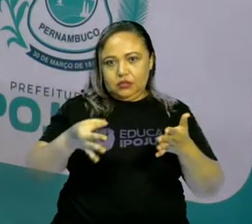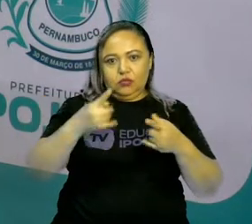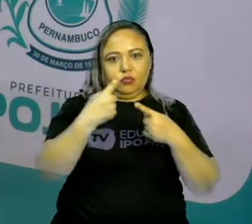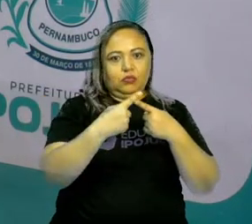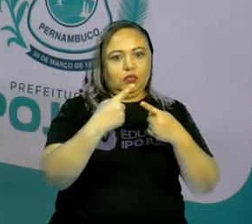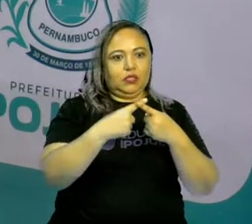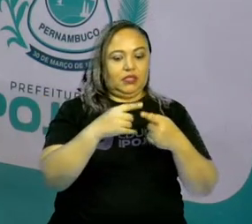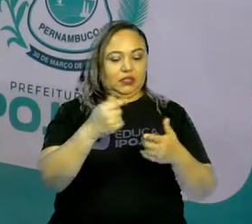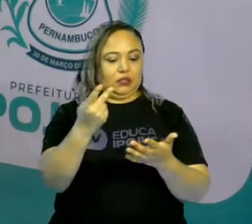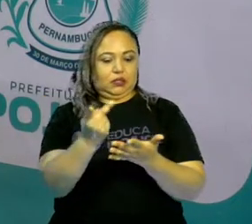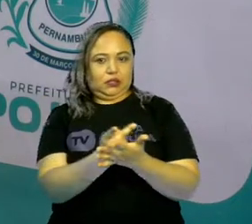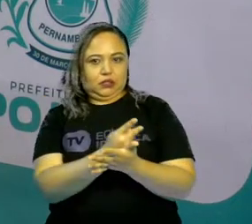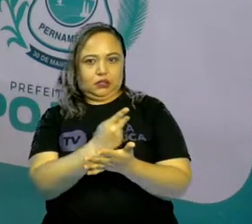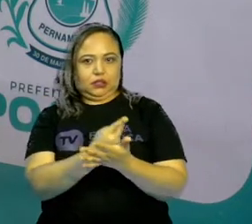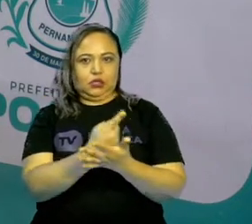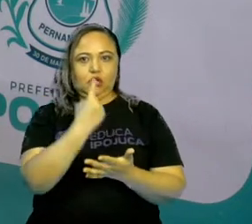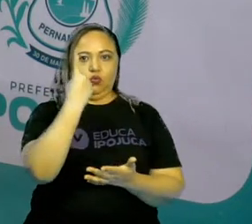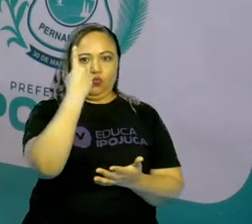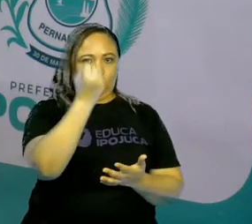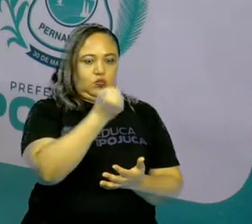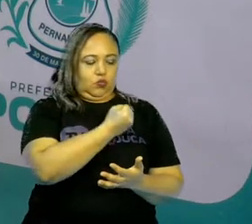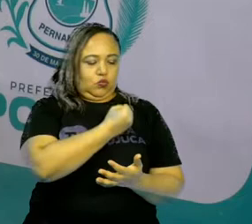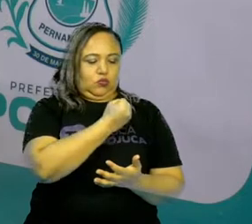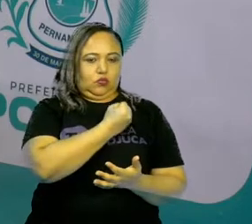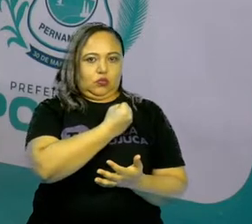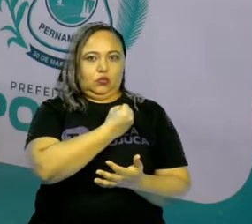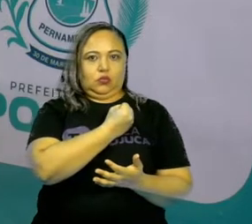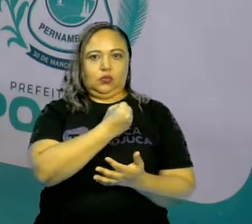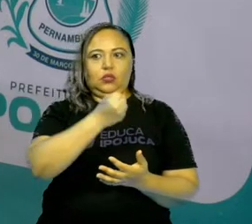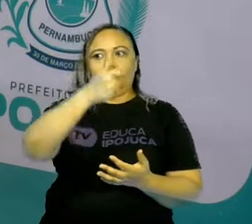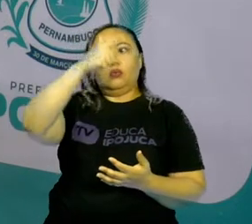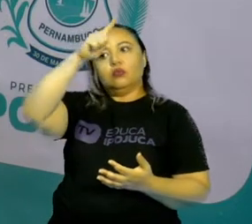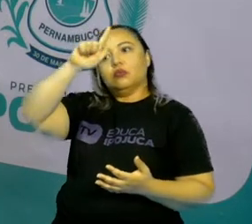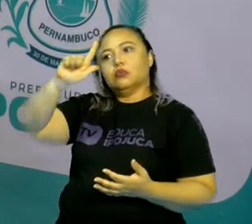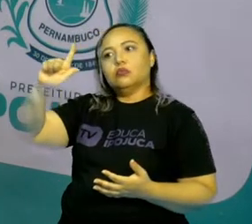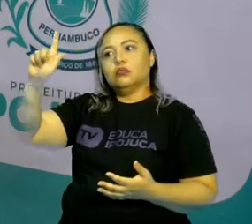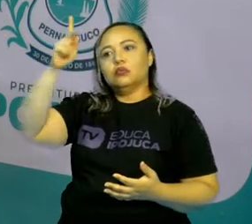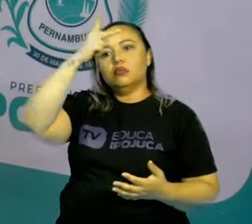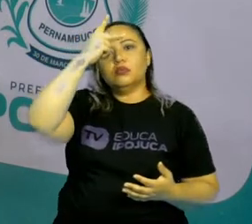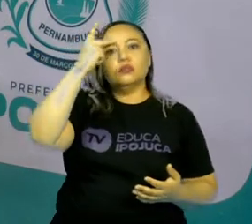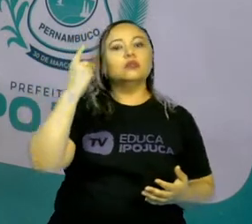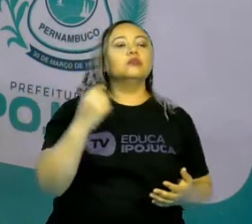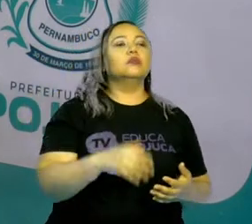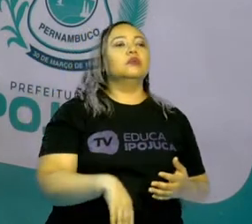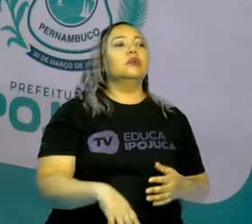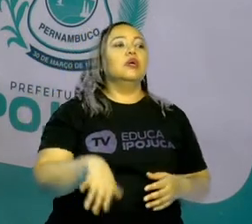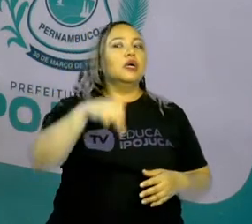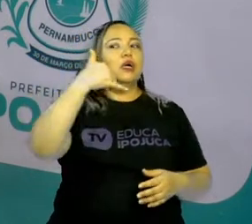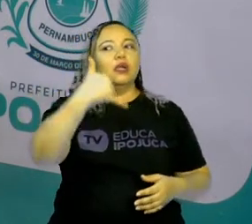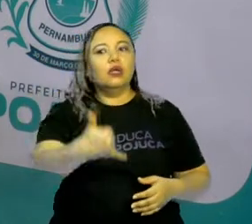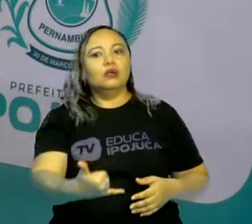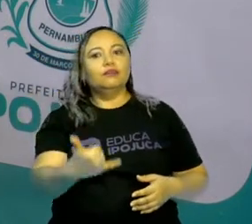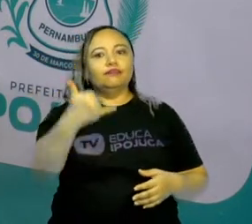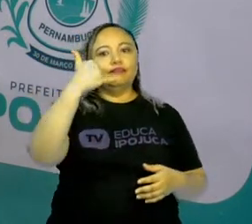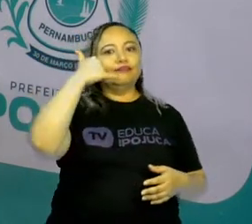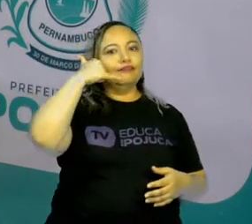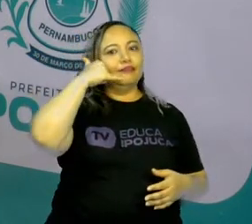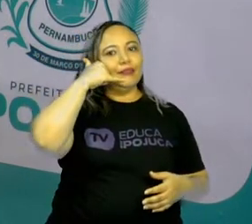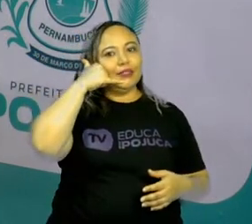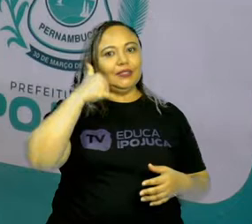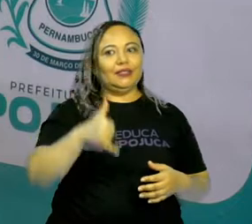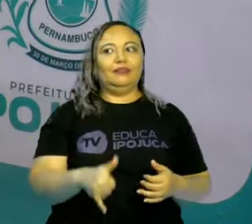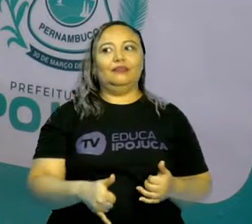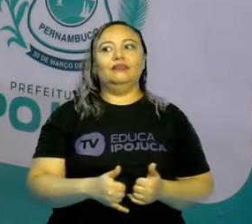Por quê? Porque você errou um algarismo só. Então, mas são eles que nos